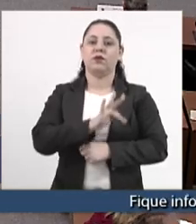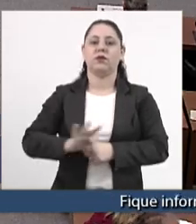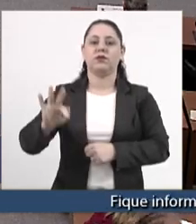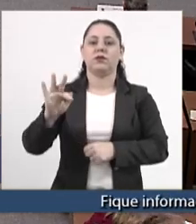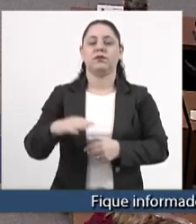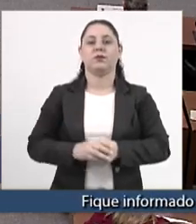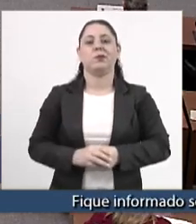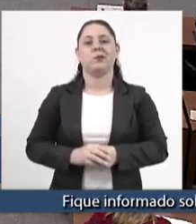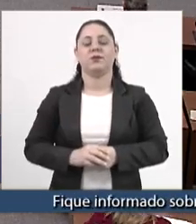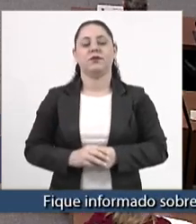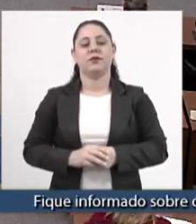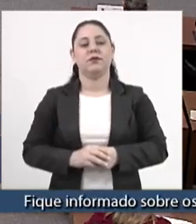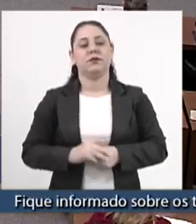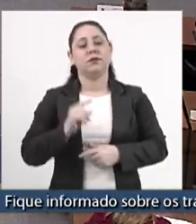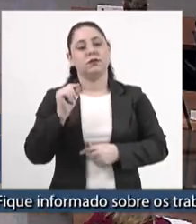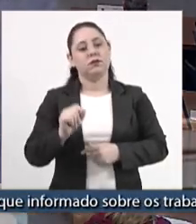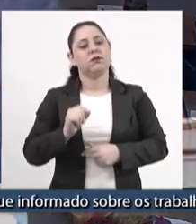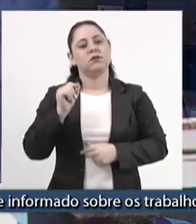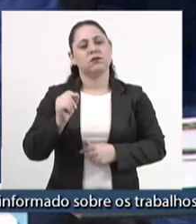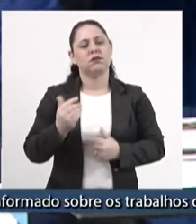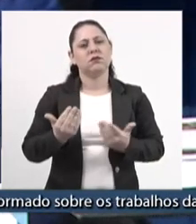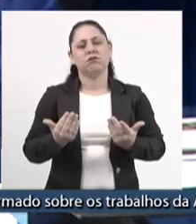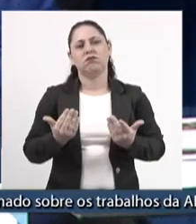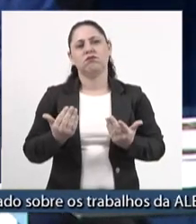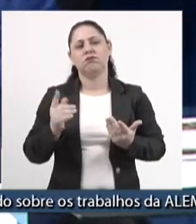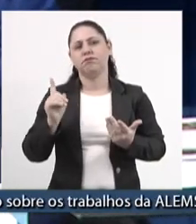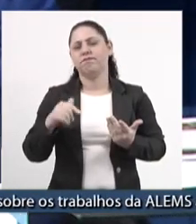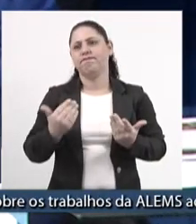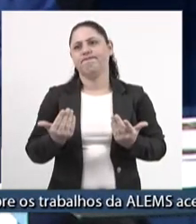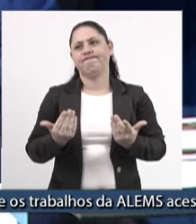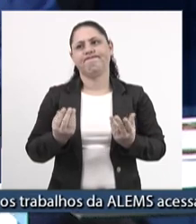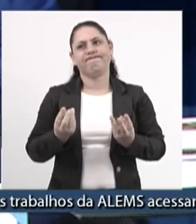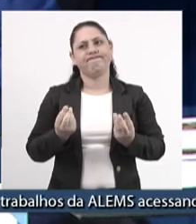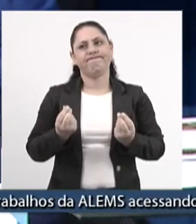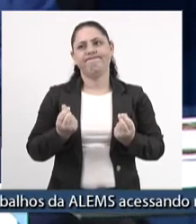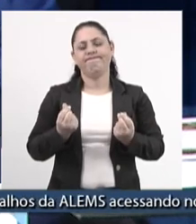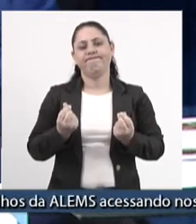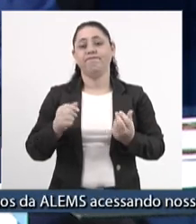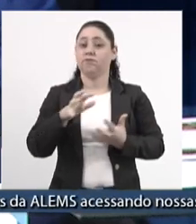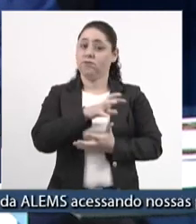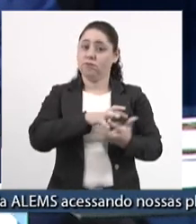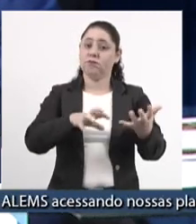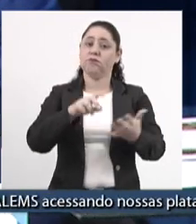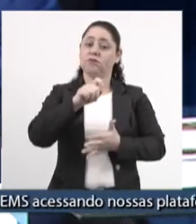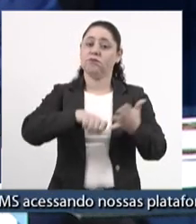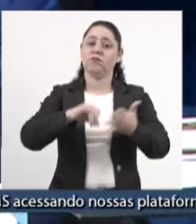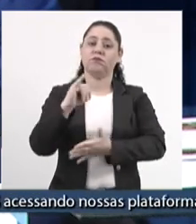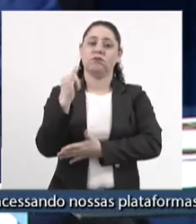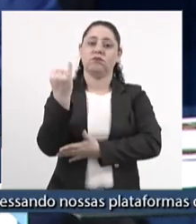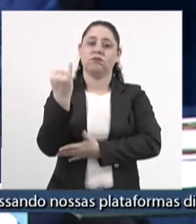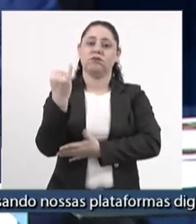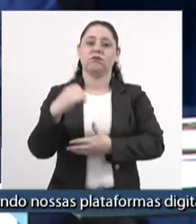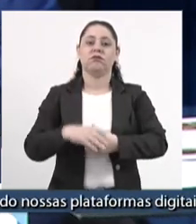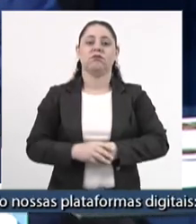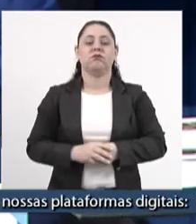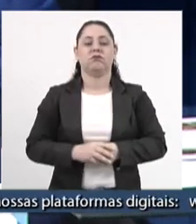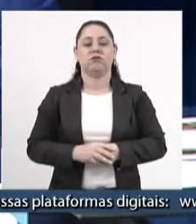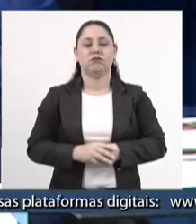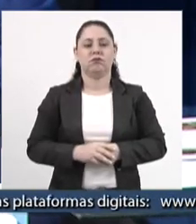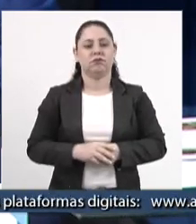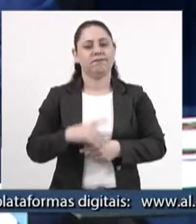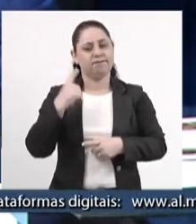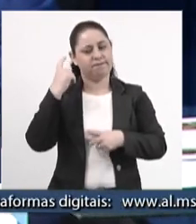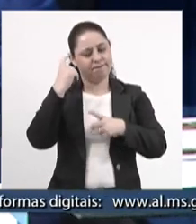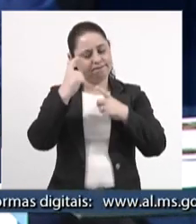sobre essa reforma tributária. Nos